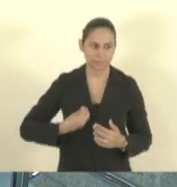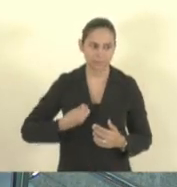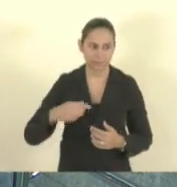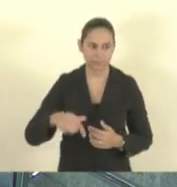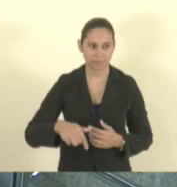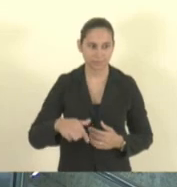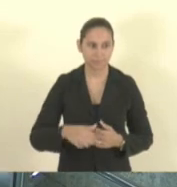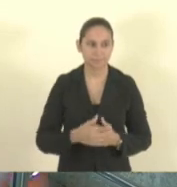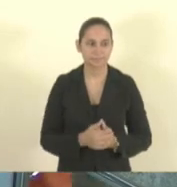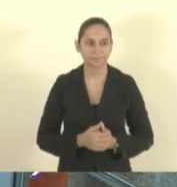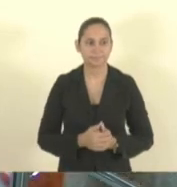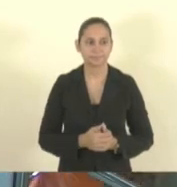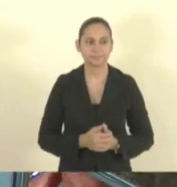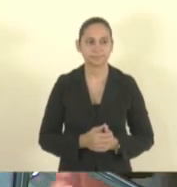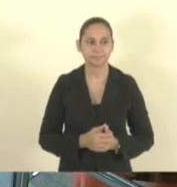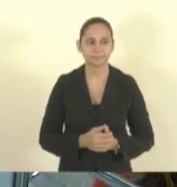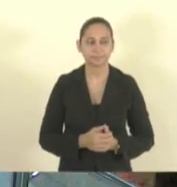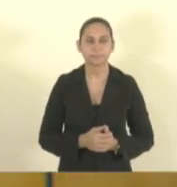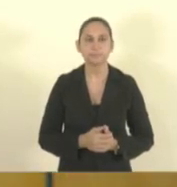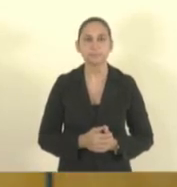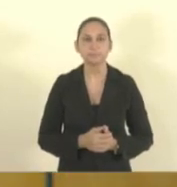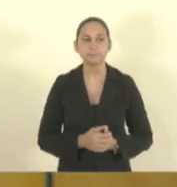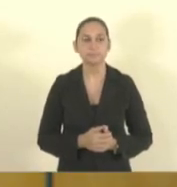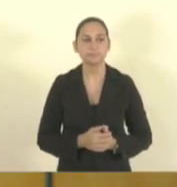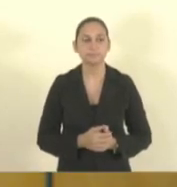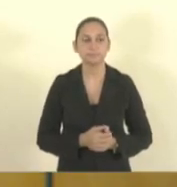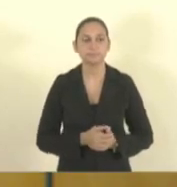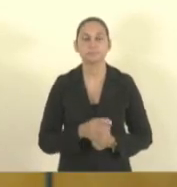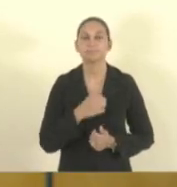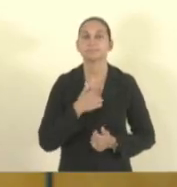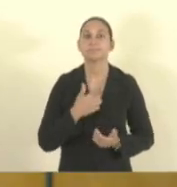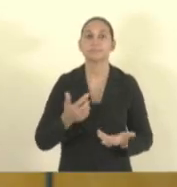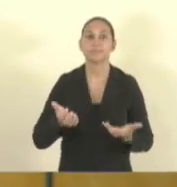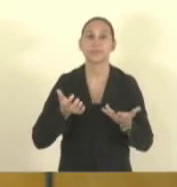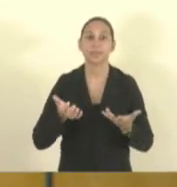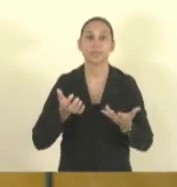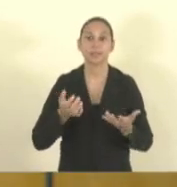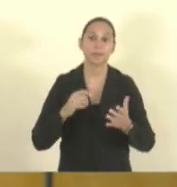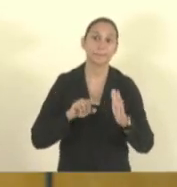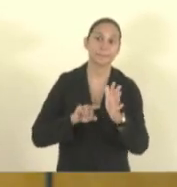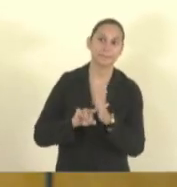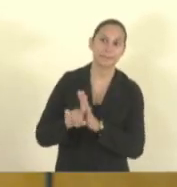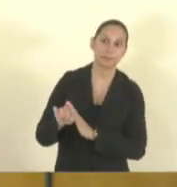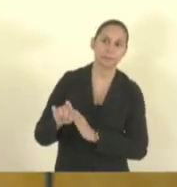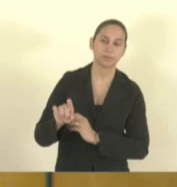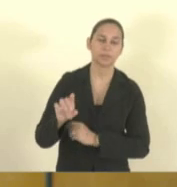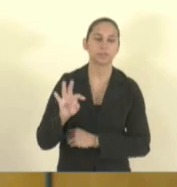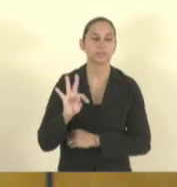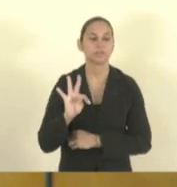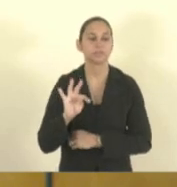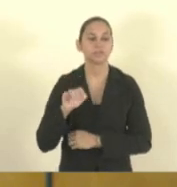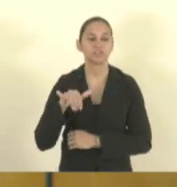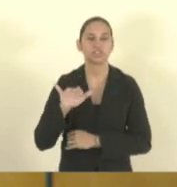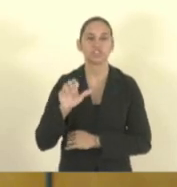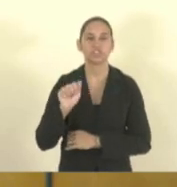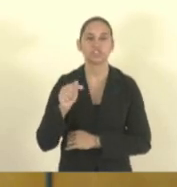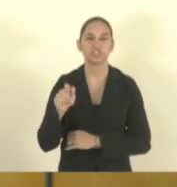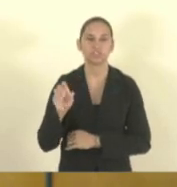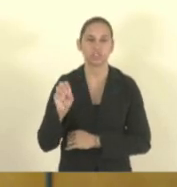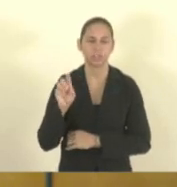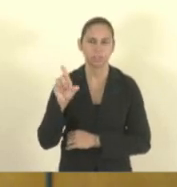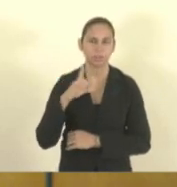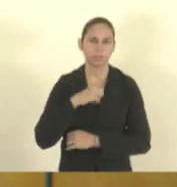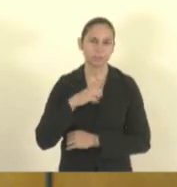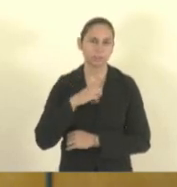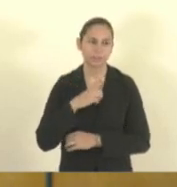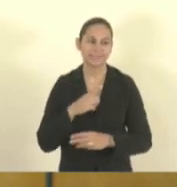Eu gostaria de perguntar ao nosso deputado Tiago Hoffman. Nós temos três